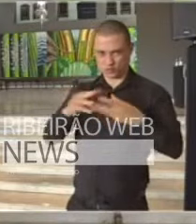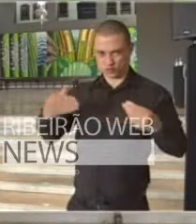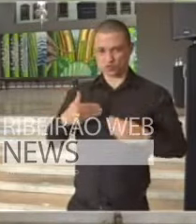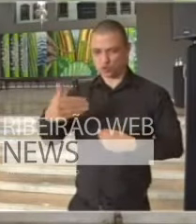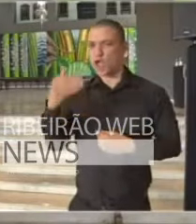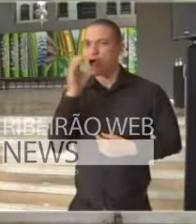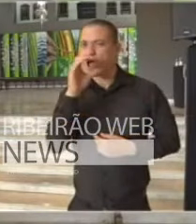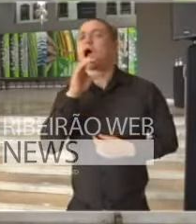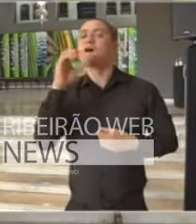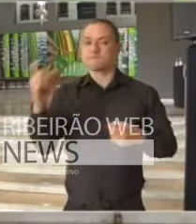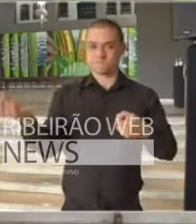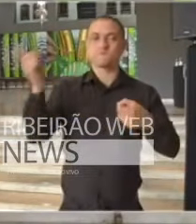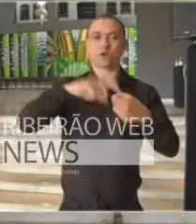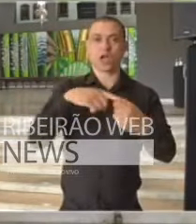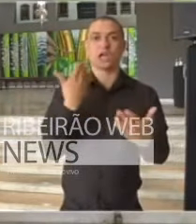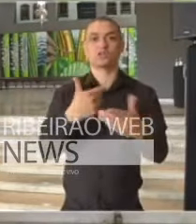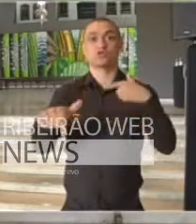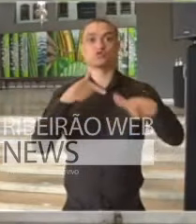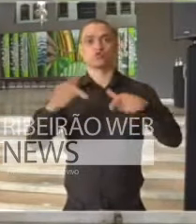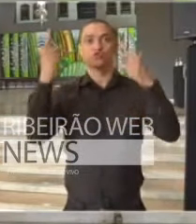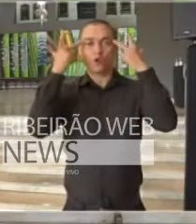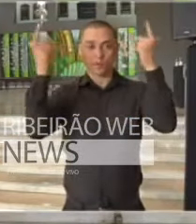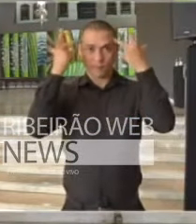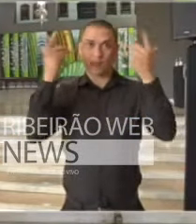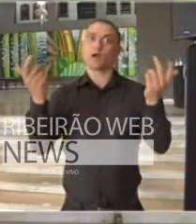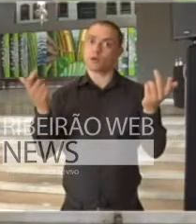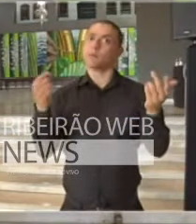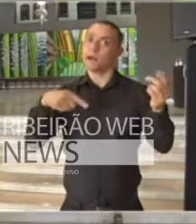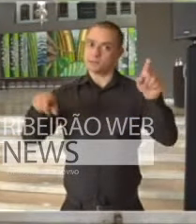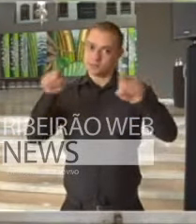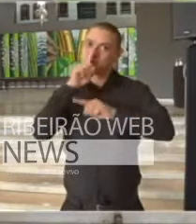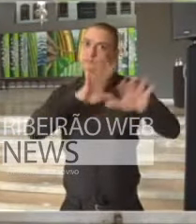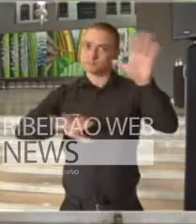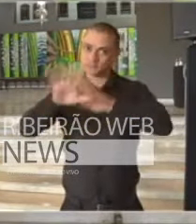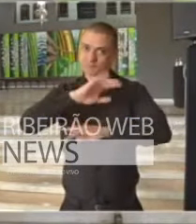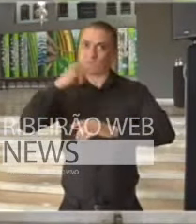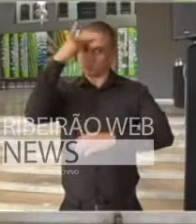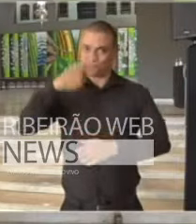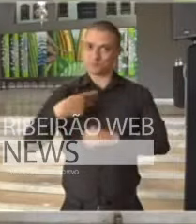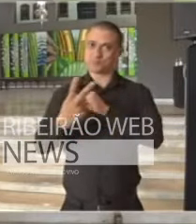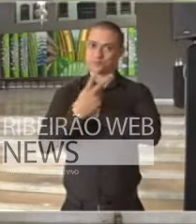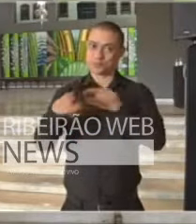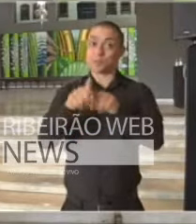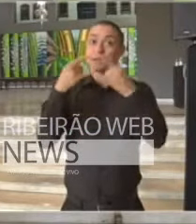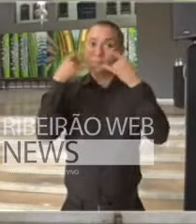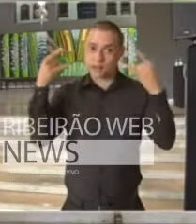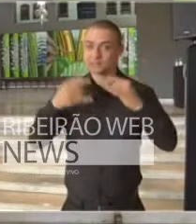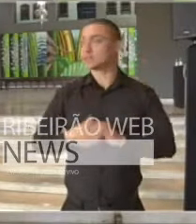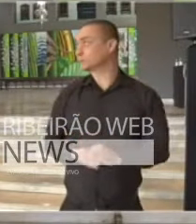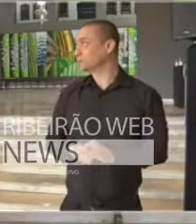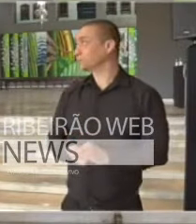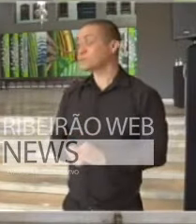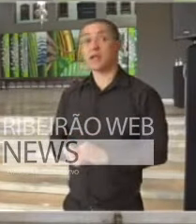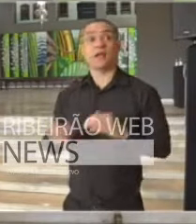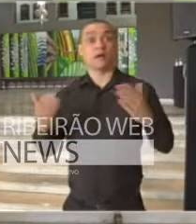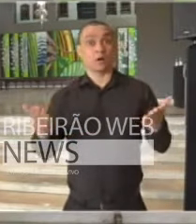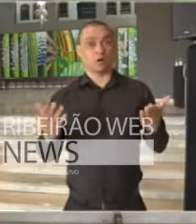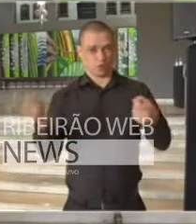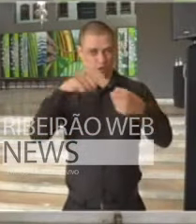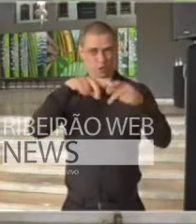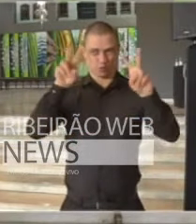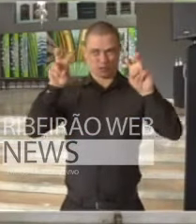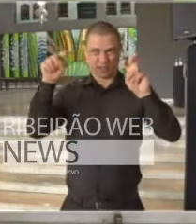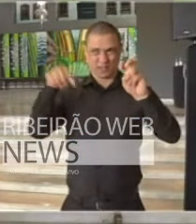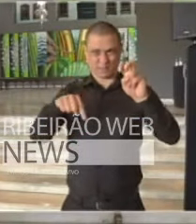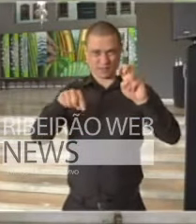breve já estará no expediente normal com a devida proteção, os devidos cuidados e o uso de máscara. Nós, antes de retomarmos o